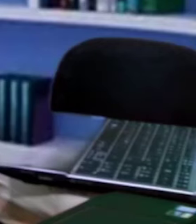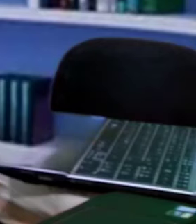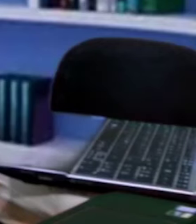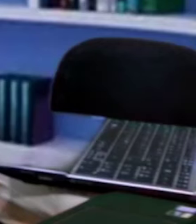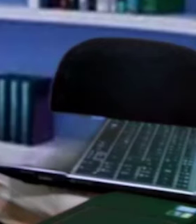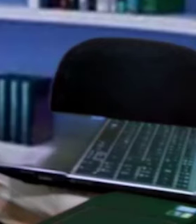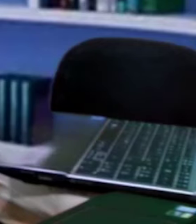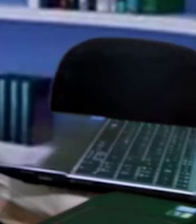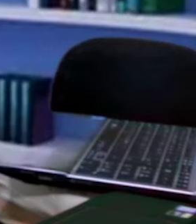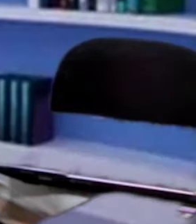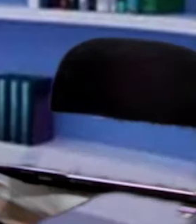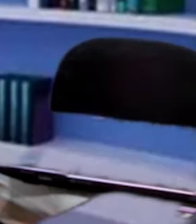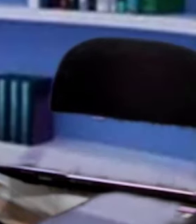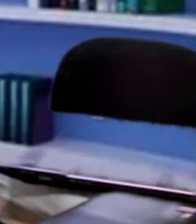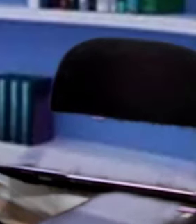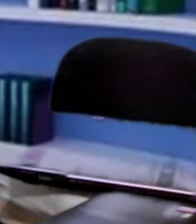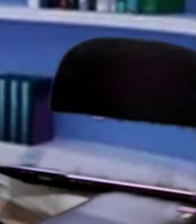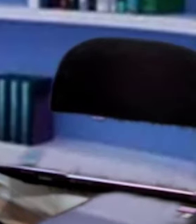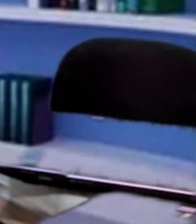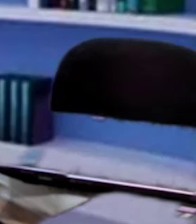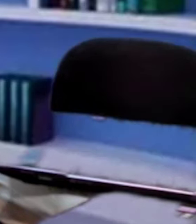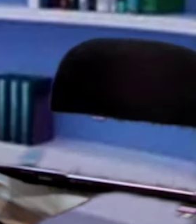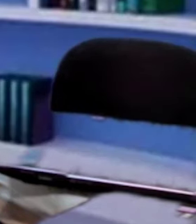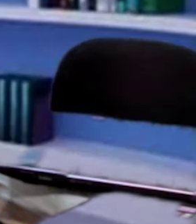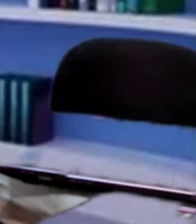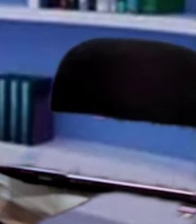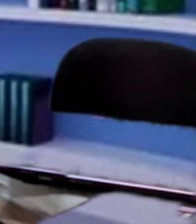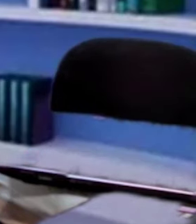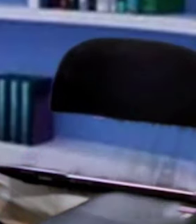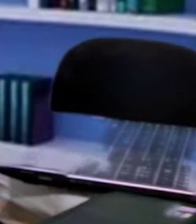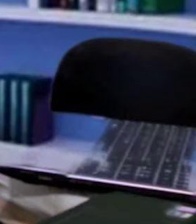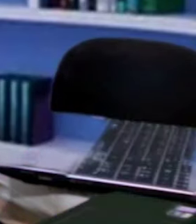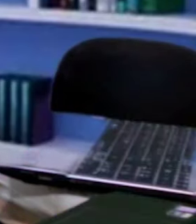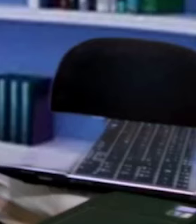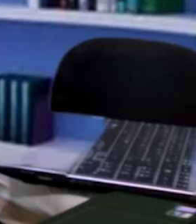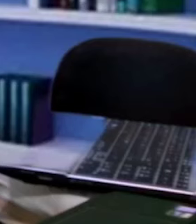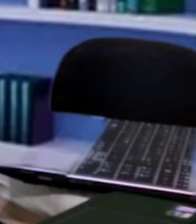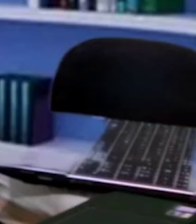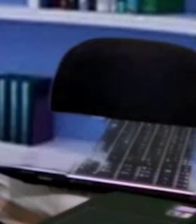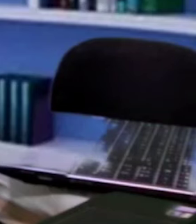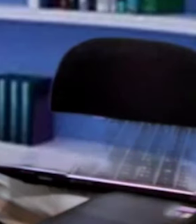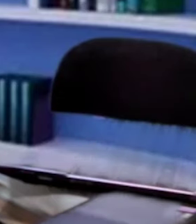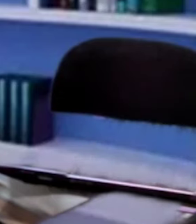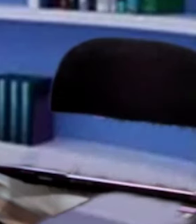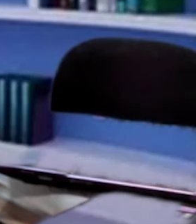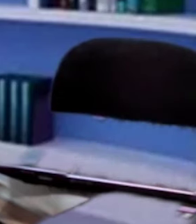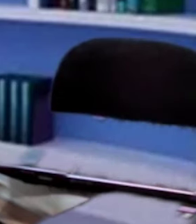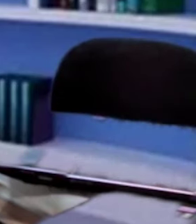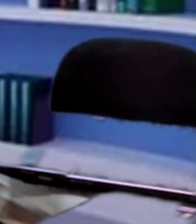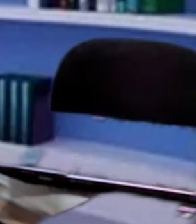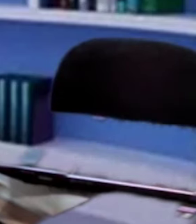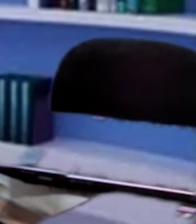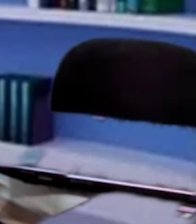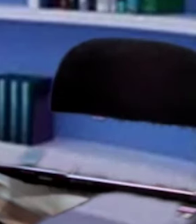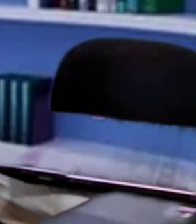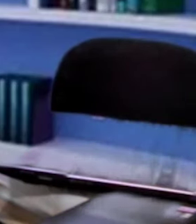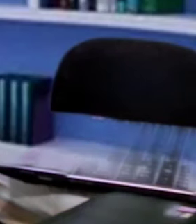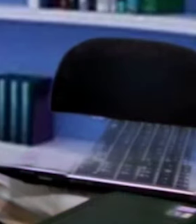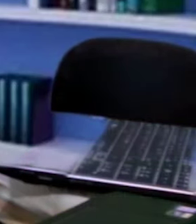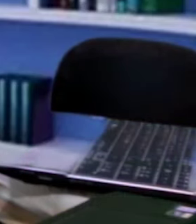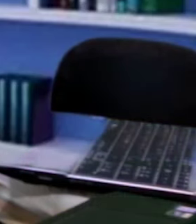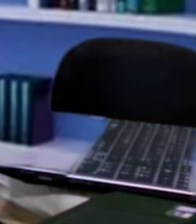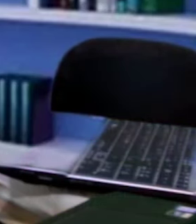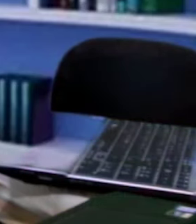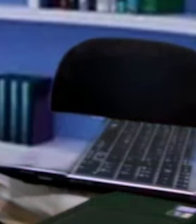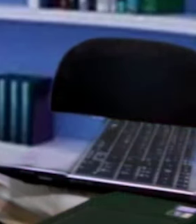entregando obras, conversando com o seu povo. Agora, hoje mesmo, a gente acabou de mostrar um ato, aonde o Lula